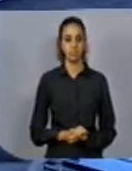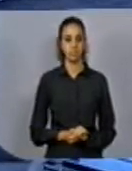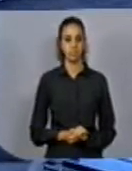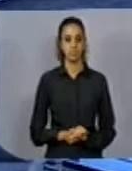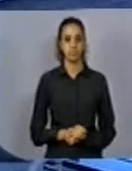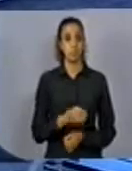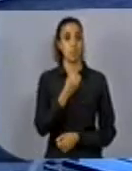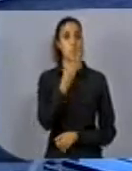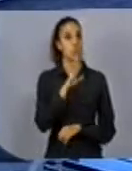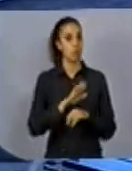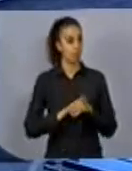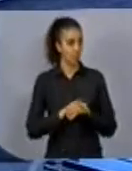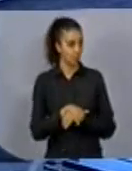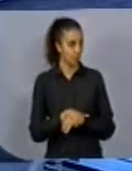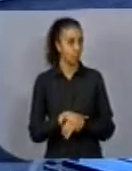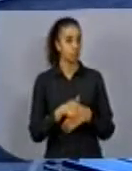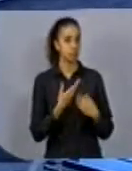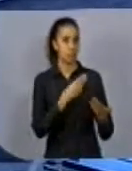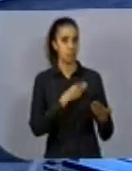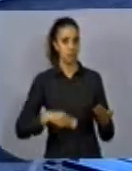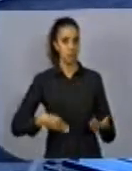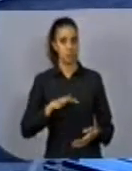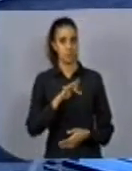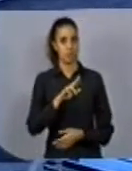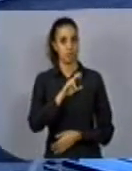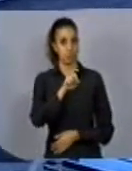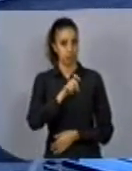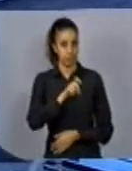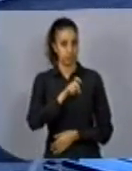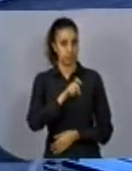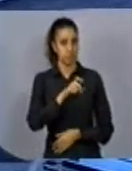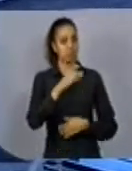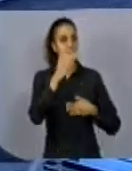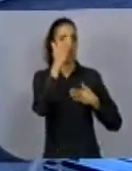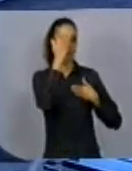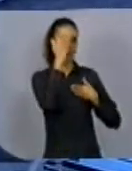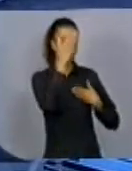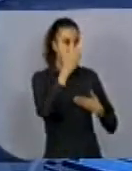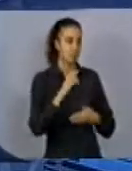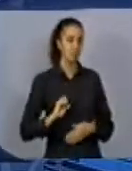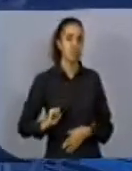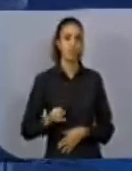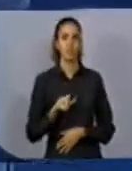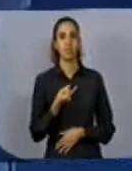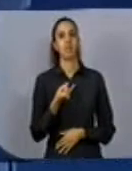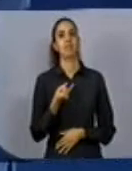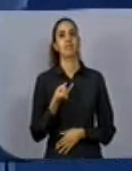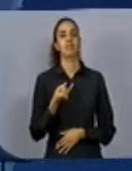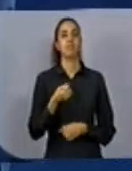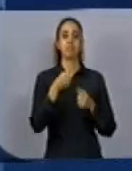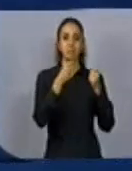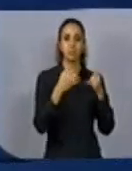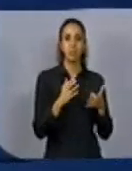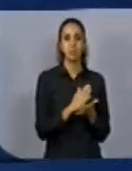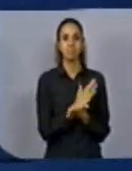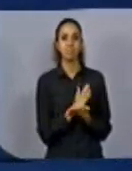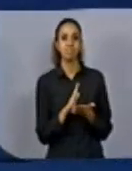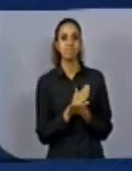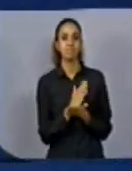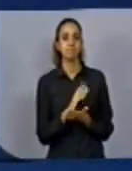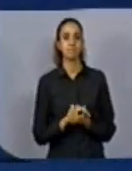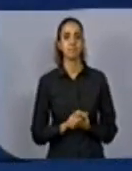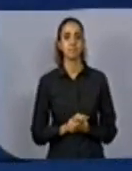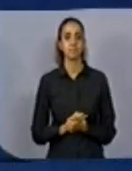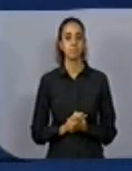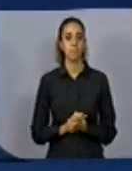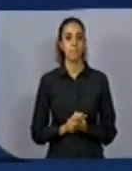boa noite, excelentíssimo ministro Fuchs. Agradeço a oportunidade de estar fazendo algumas considerações aqui. E